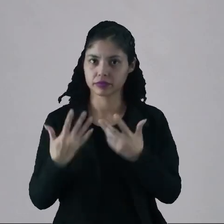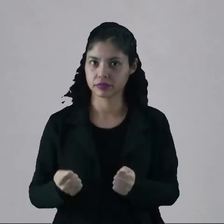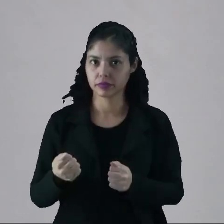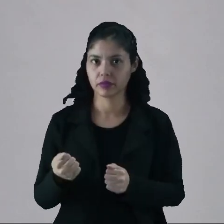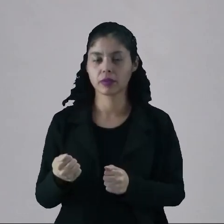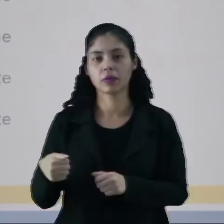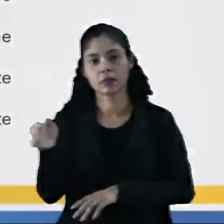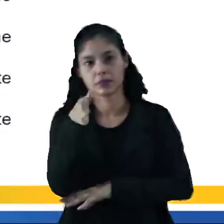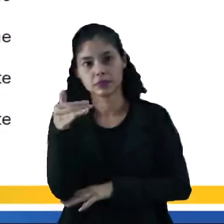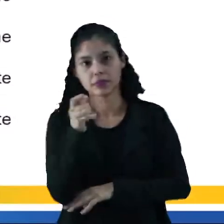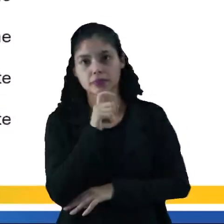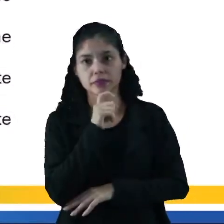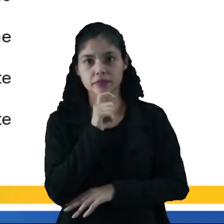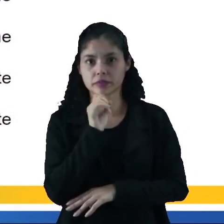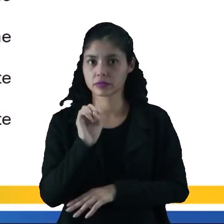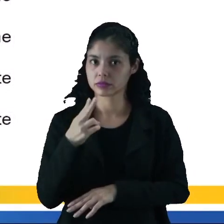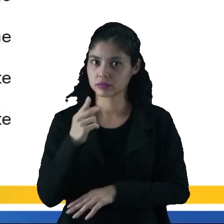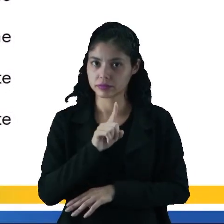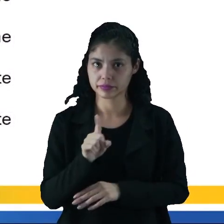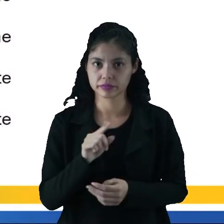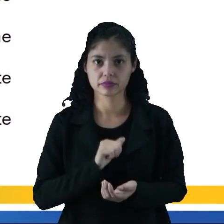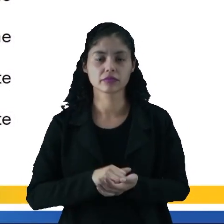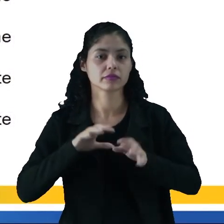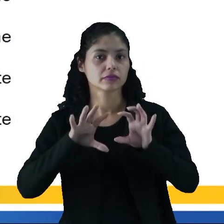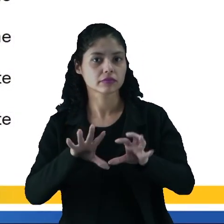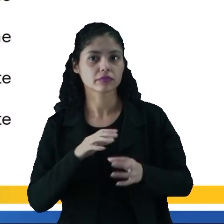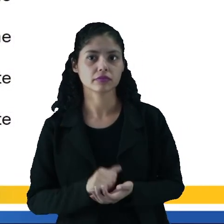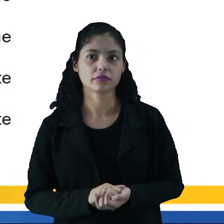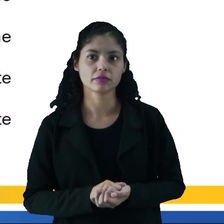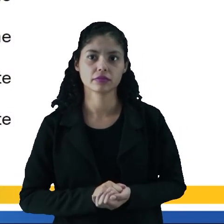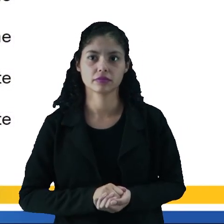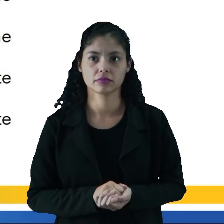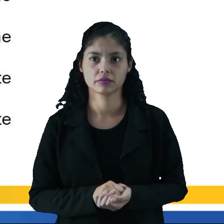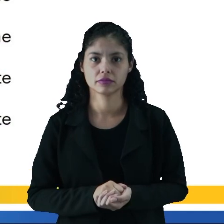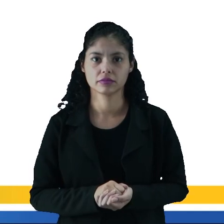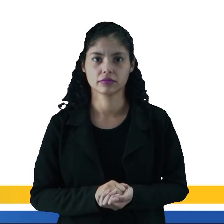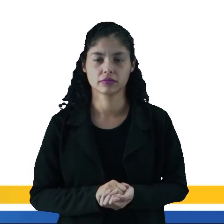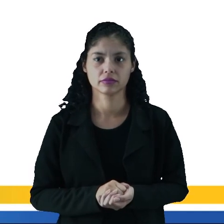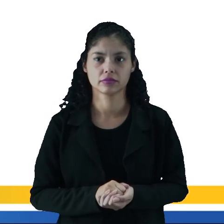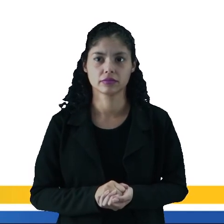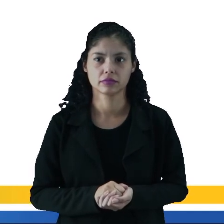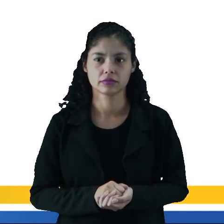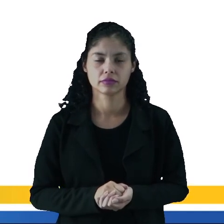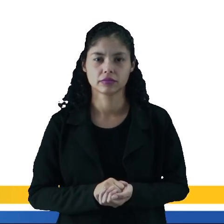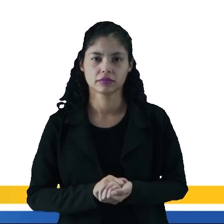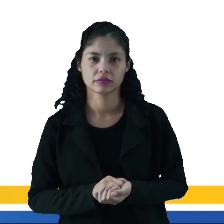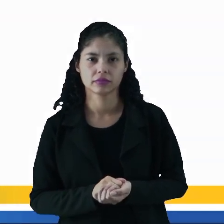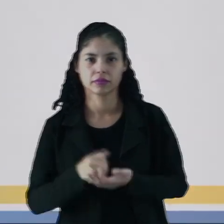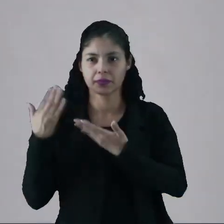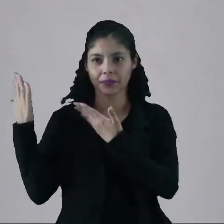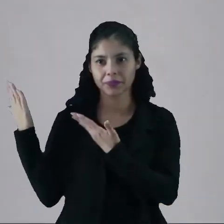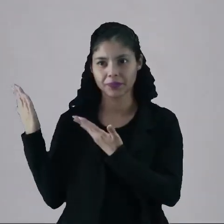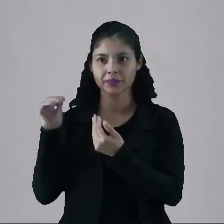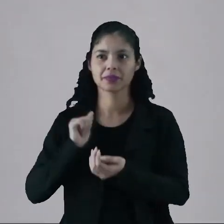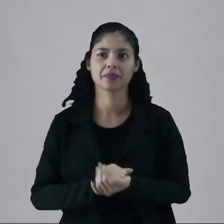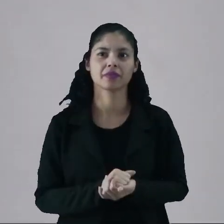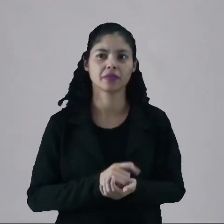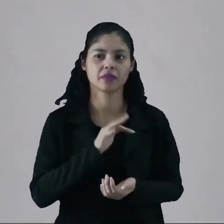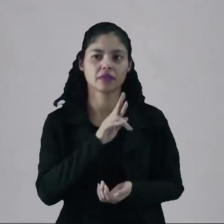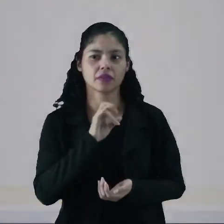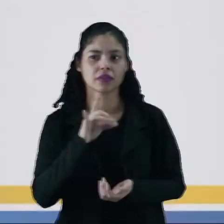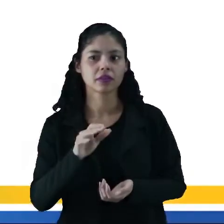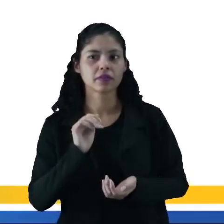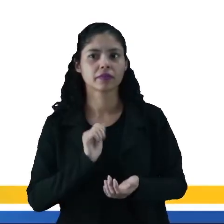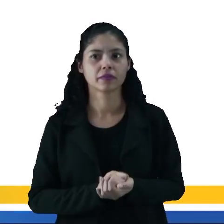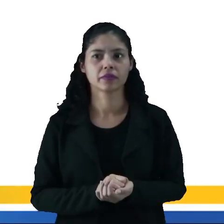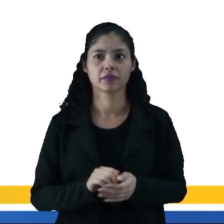bandeira vermelha ou não. Tá certo? Com isso a gente deixa aqui com vocês um feedback